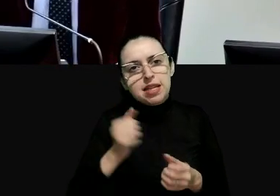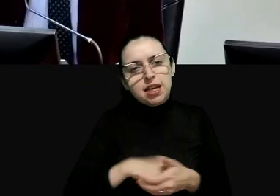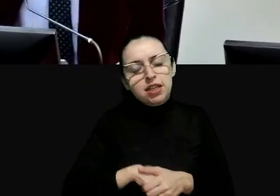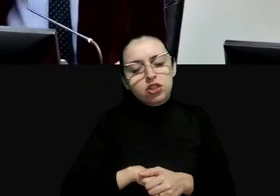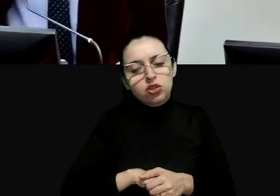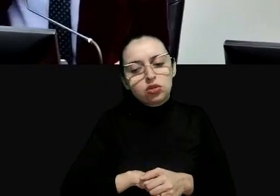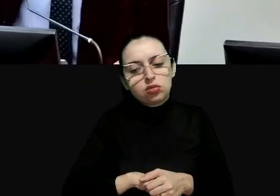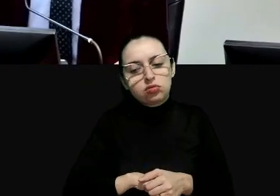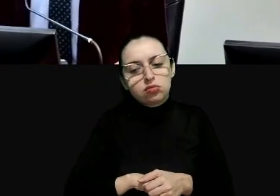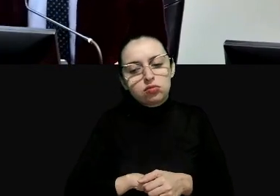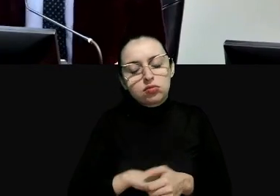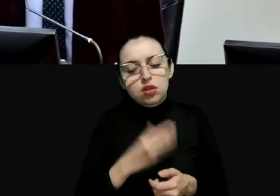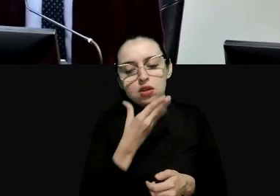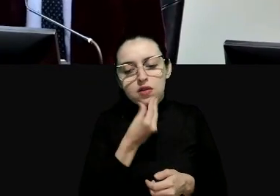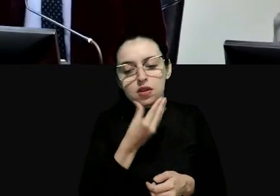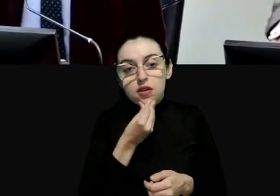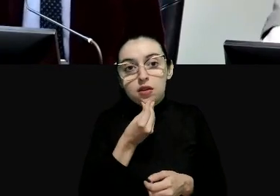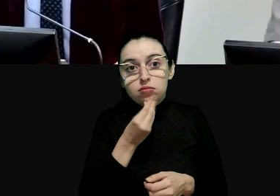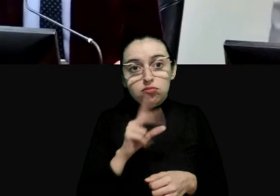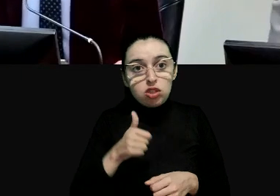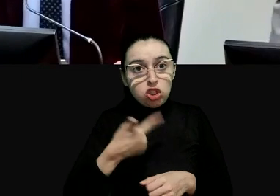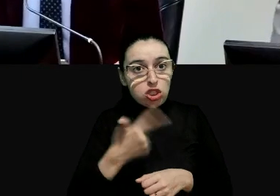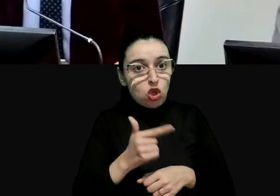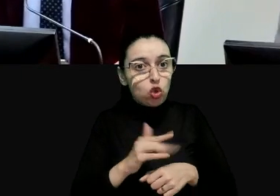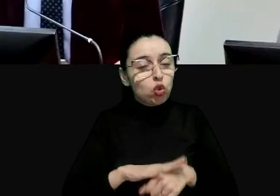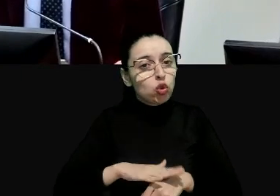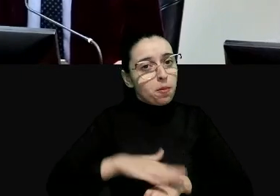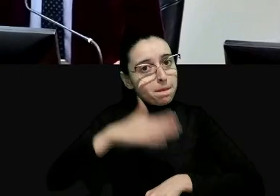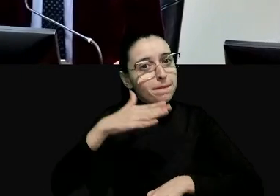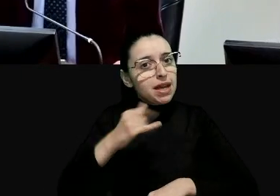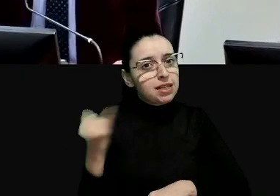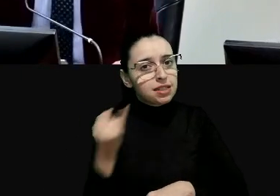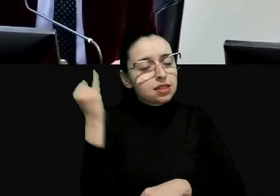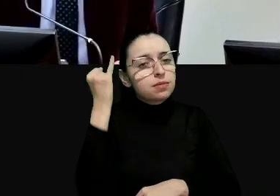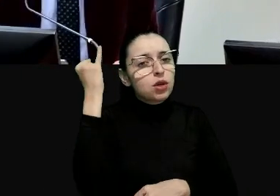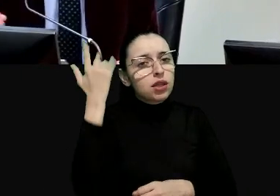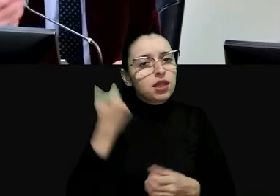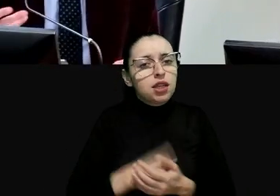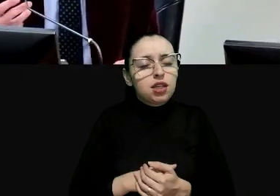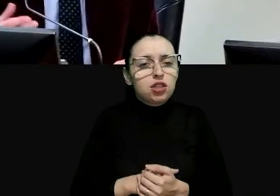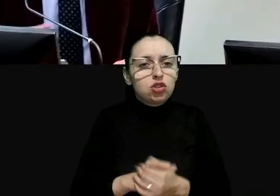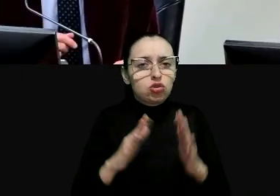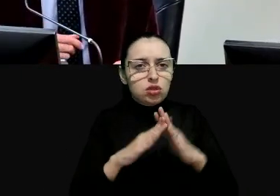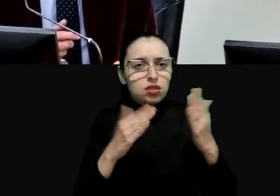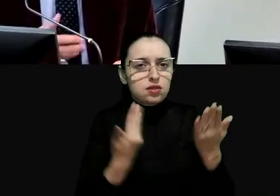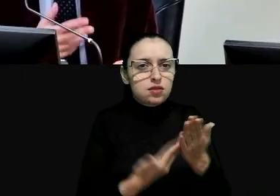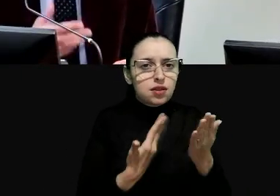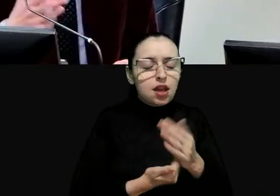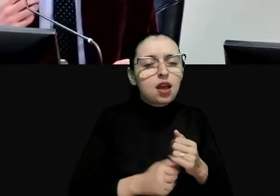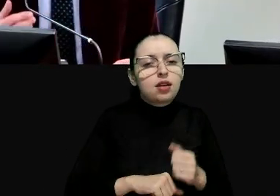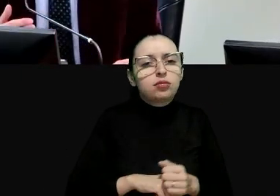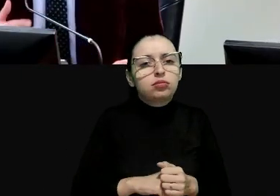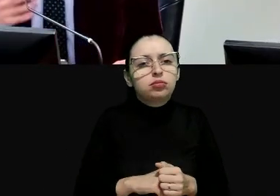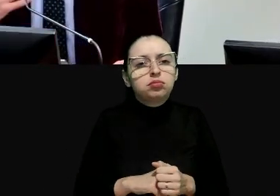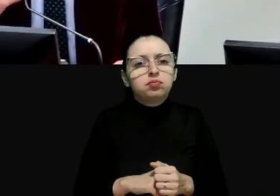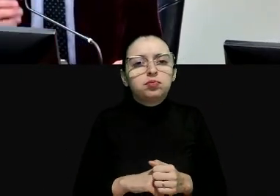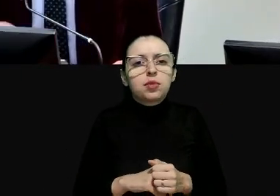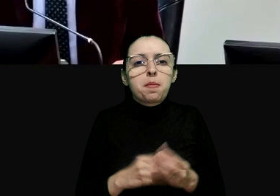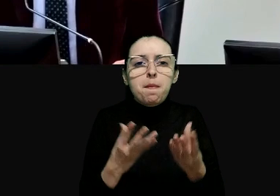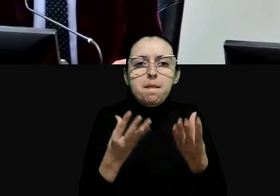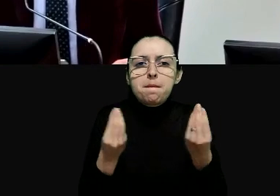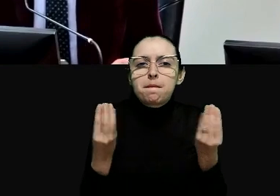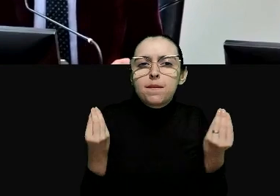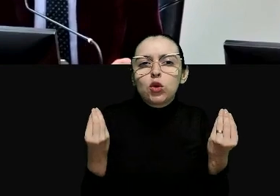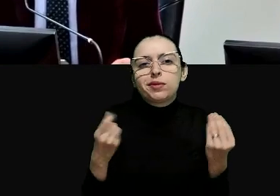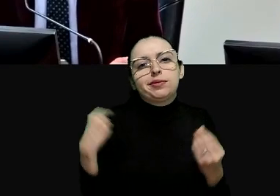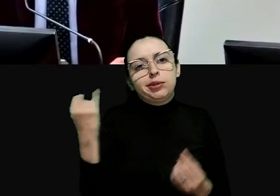é quase o senhor segundo mais importante no país é dizer a academia em América Latina tem um papel muito